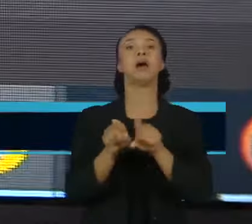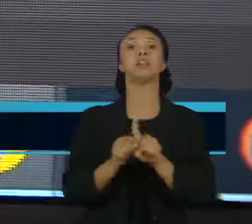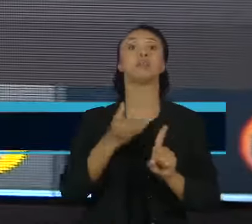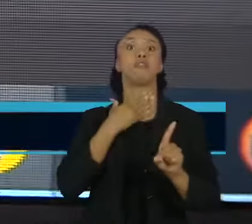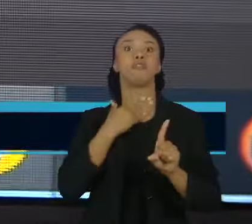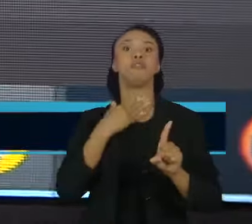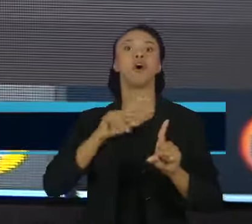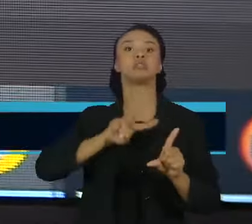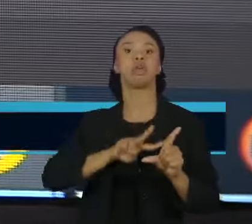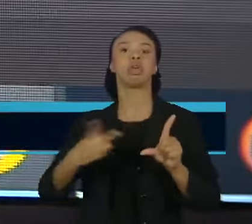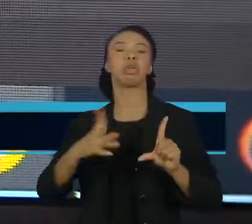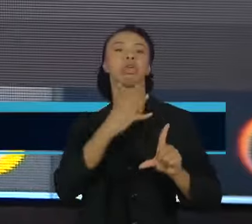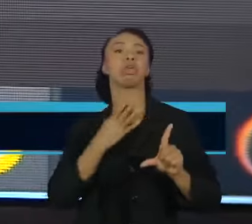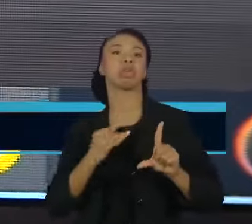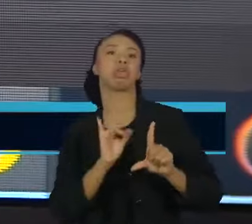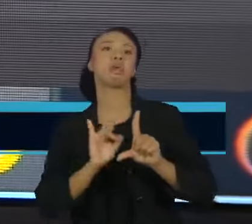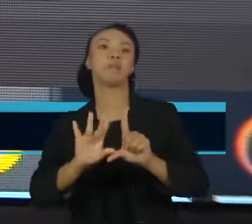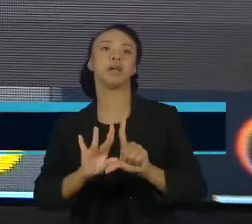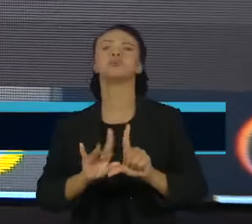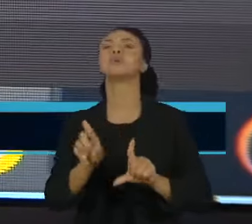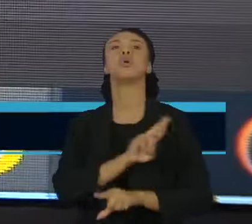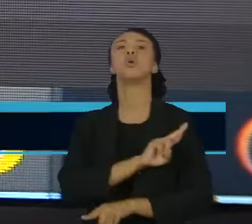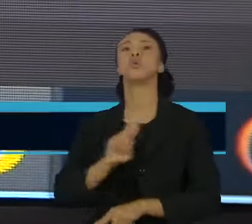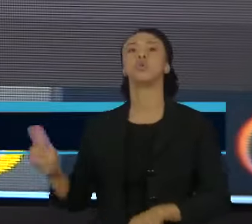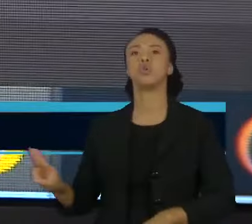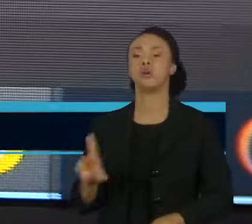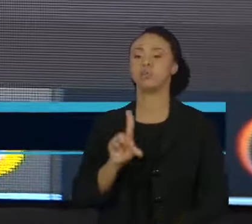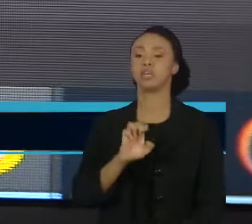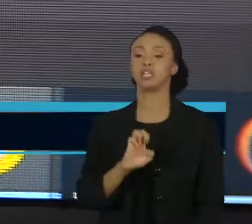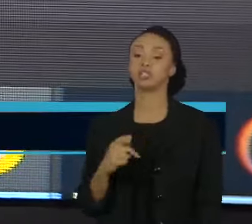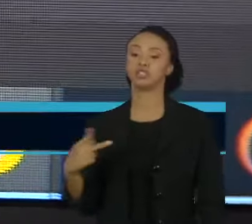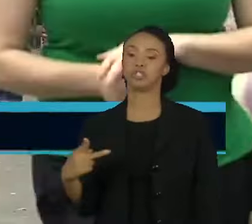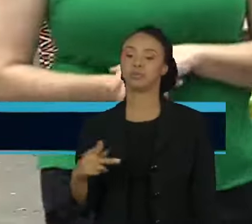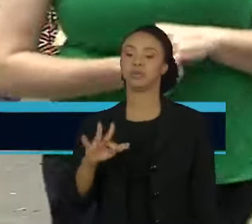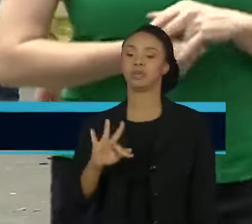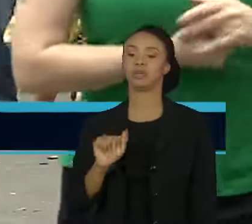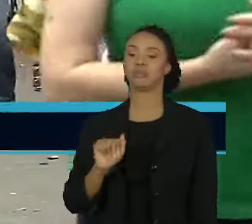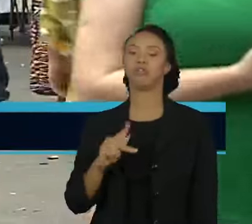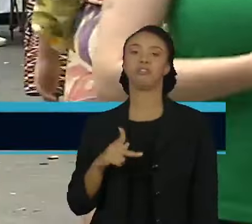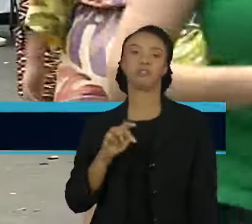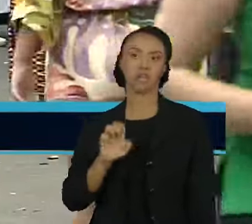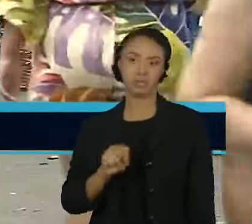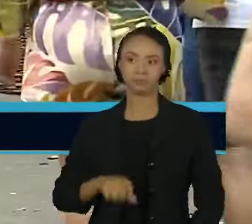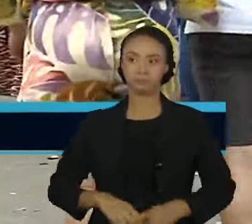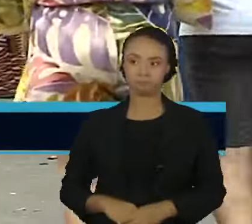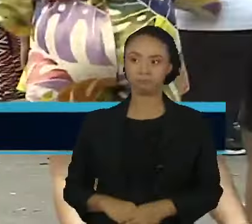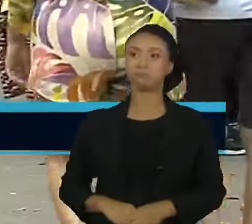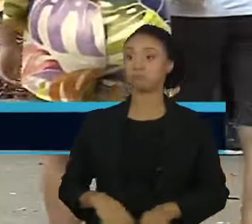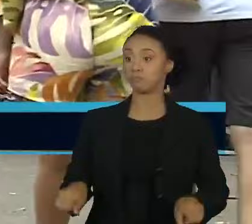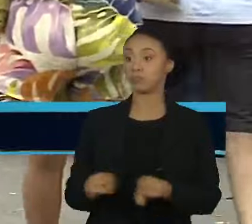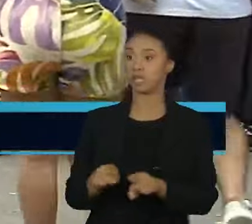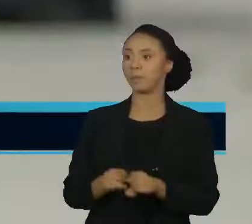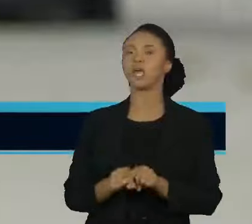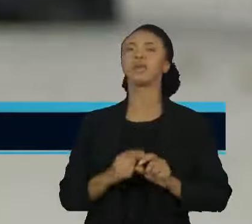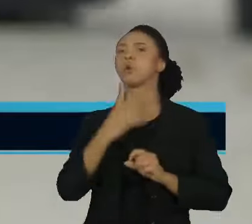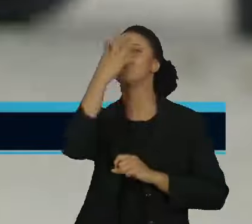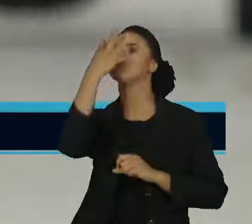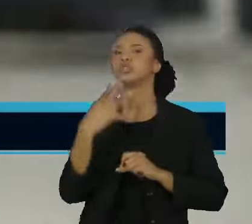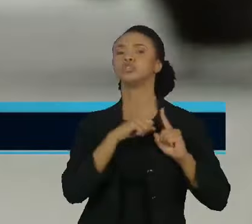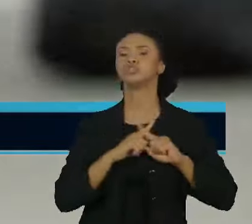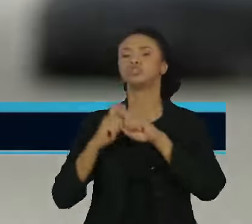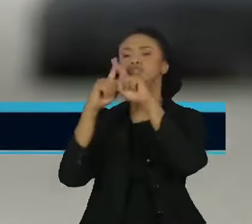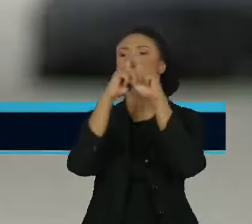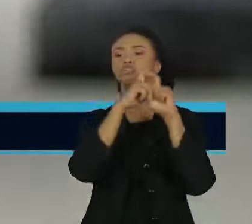o que os especialistas chamam de deepfakes, uma evolução das fake news. Aqui no Brasil, o risco é de que a ferramenta seja